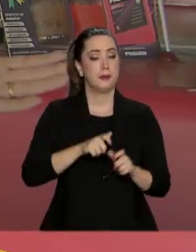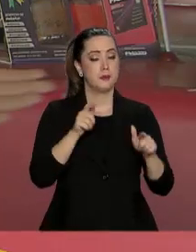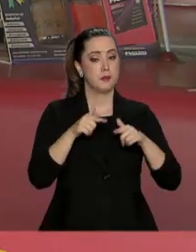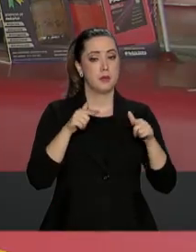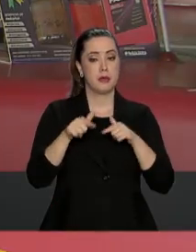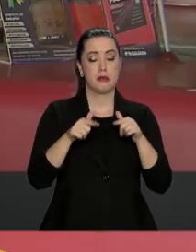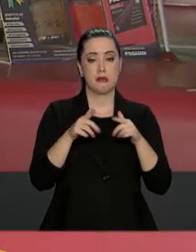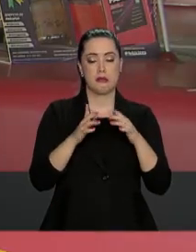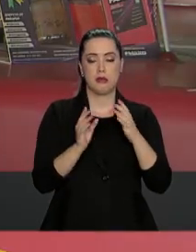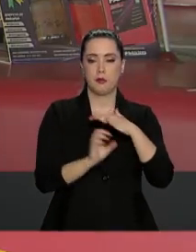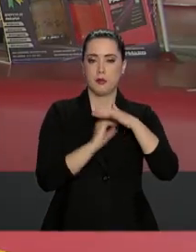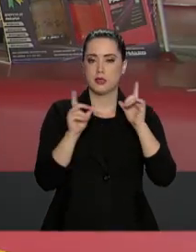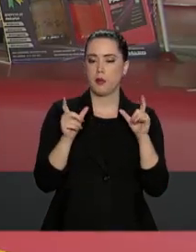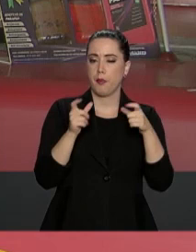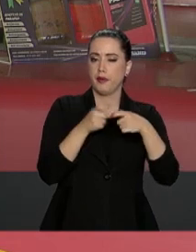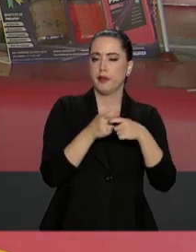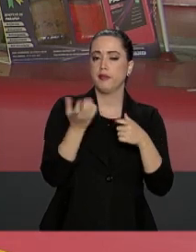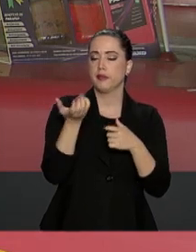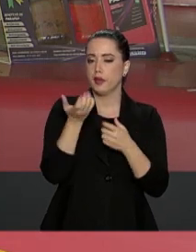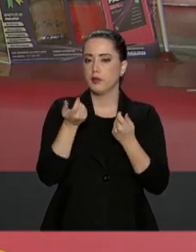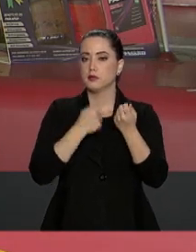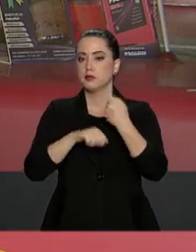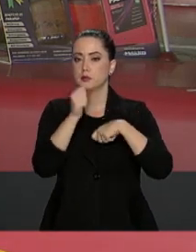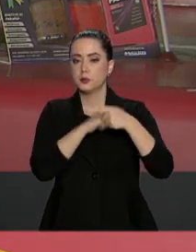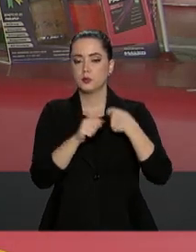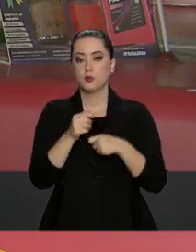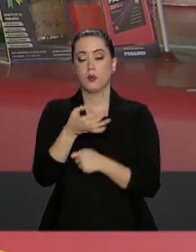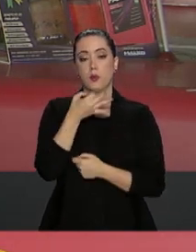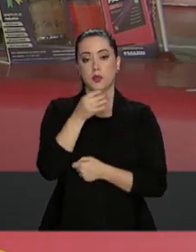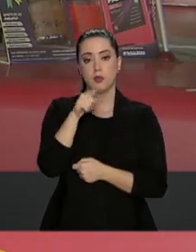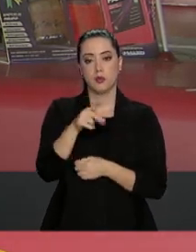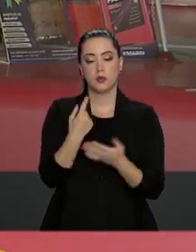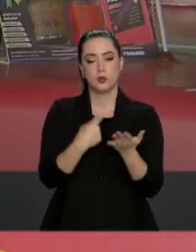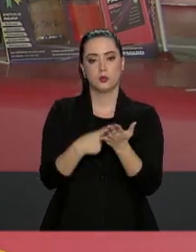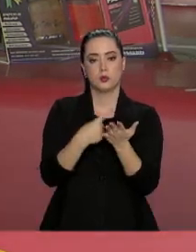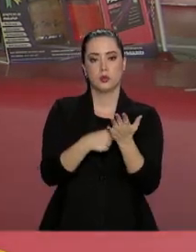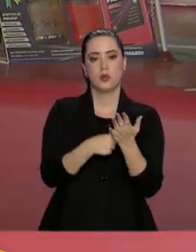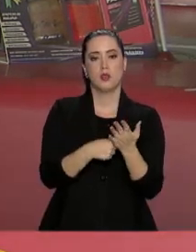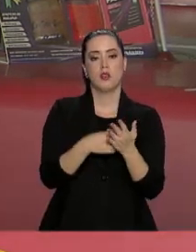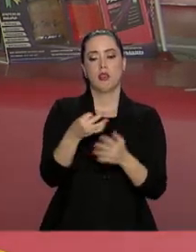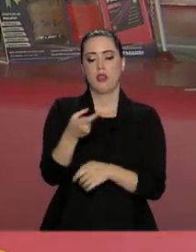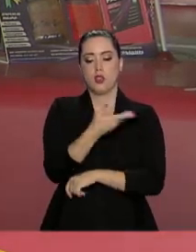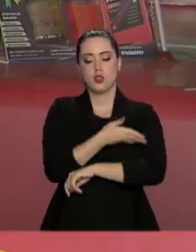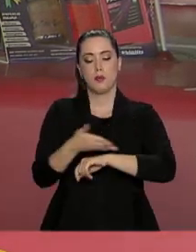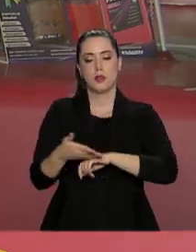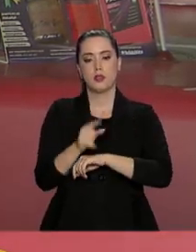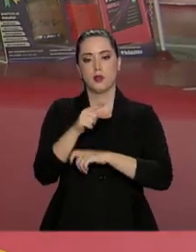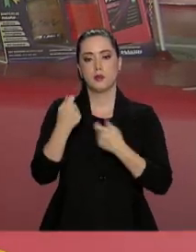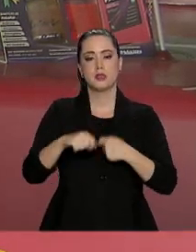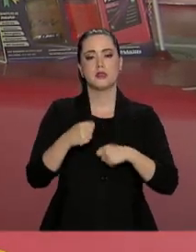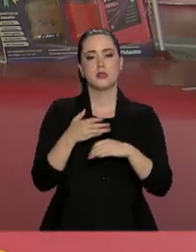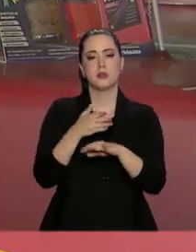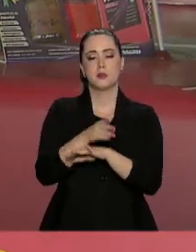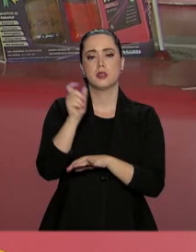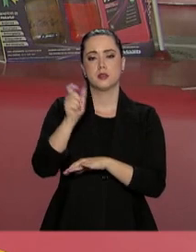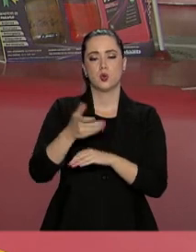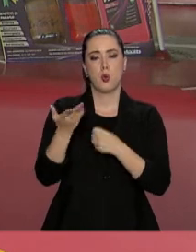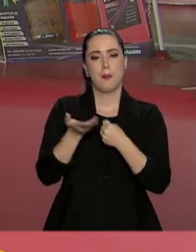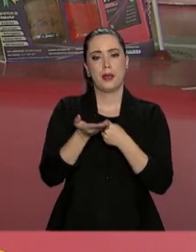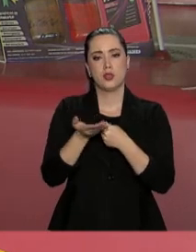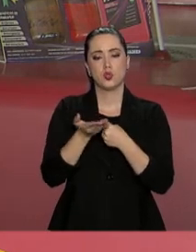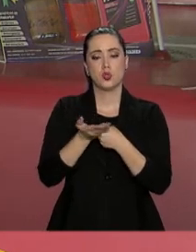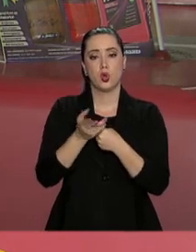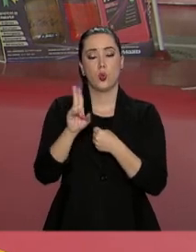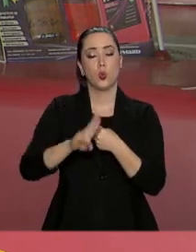comerciantes que, assim como o Celso, querem economizar, uma dica é aderir à tarifa branca. Para isso, é preciso que o consumo médio